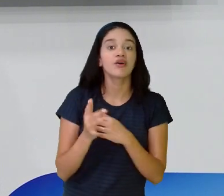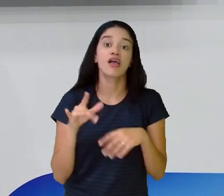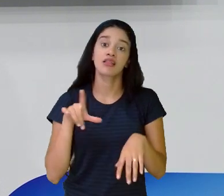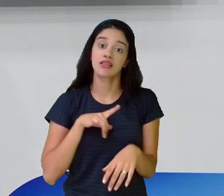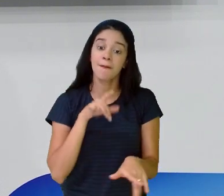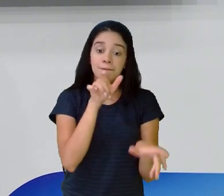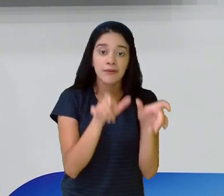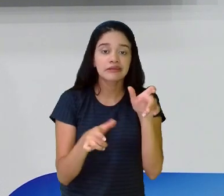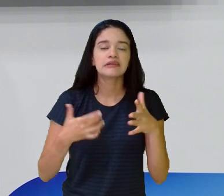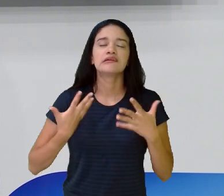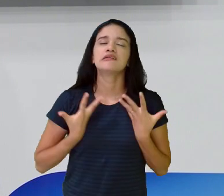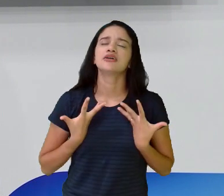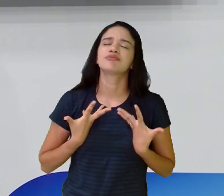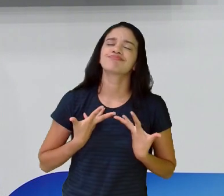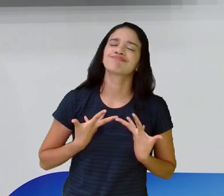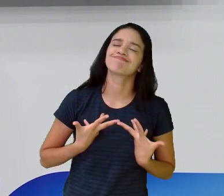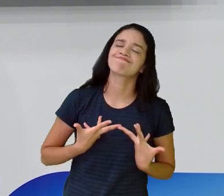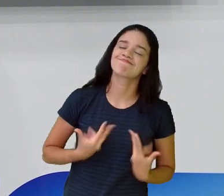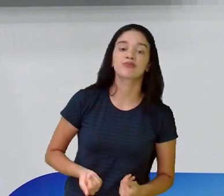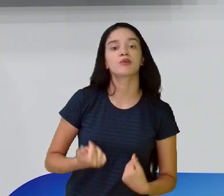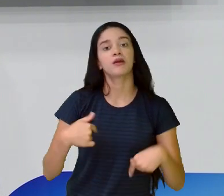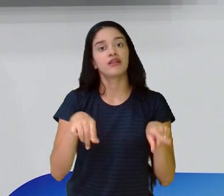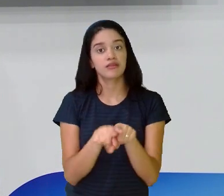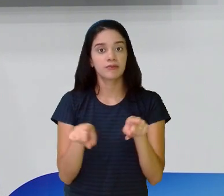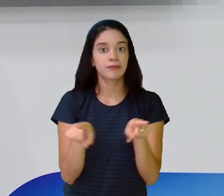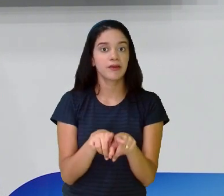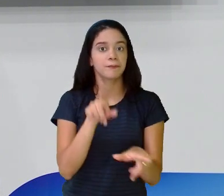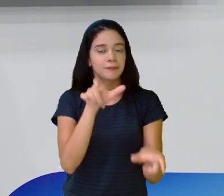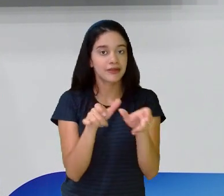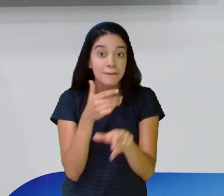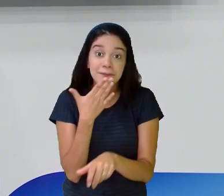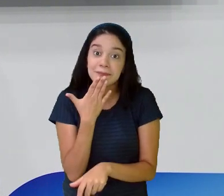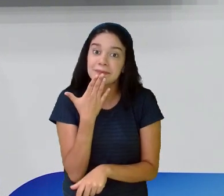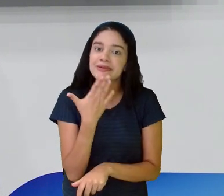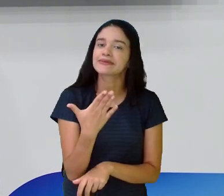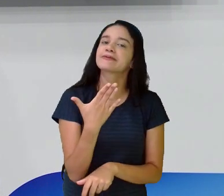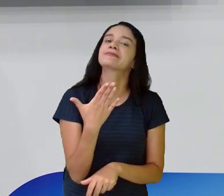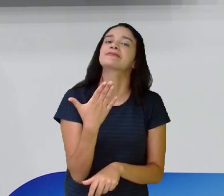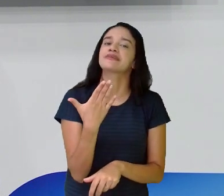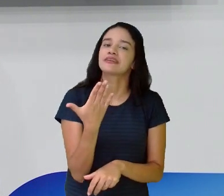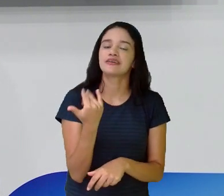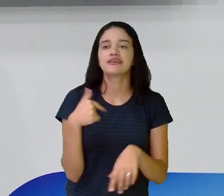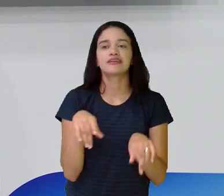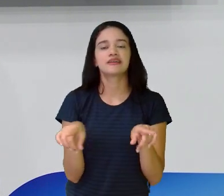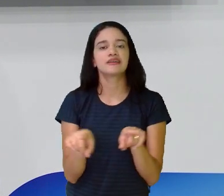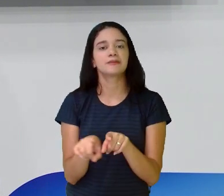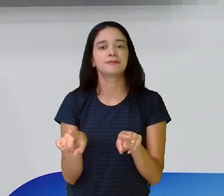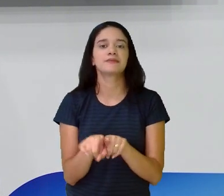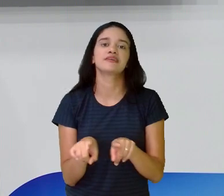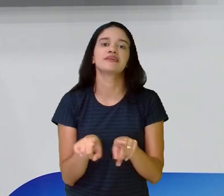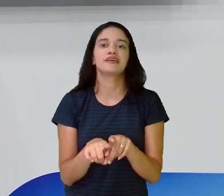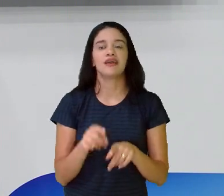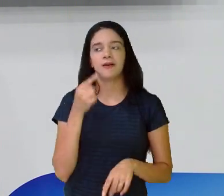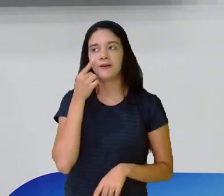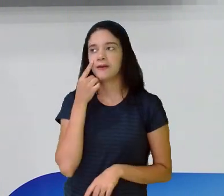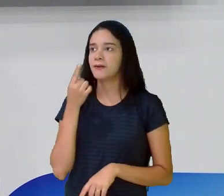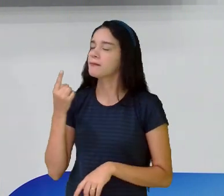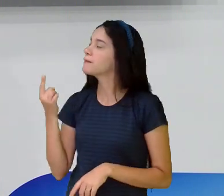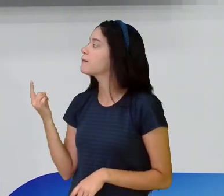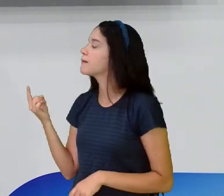E tem aí aquele que é preferido. Que é, no caso, a gente fala aí da vilã, da mocinha. Que é a preferida.